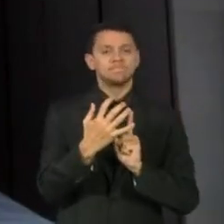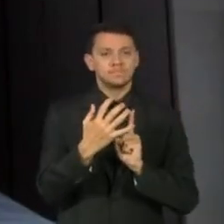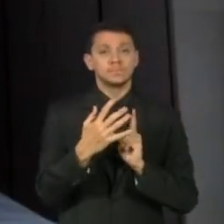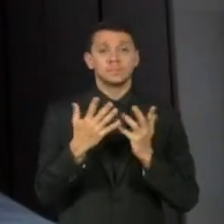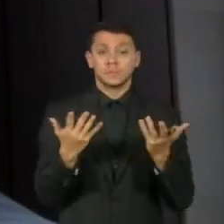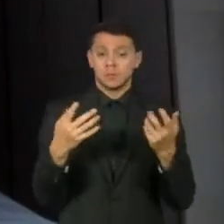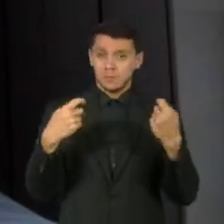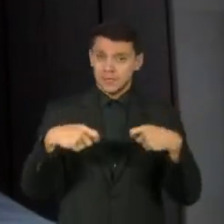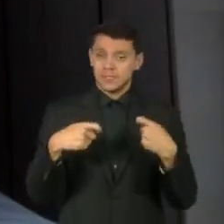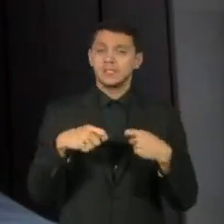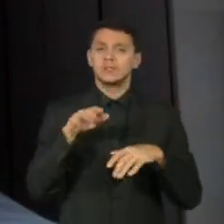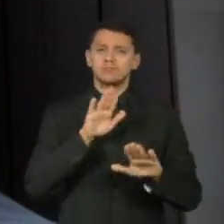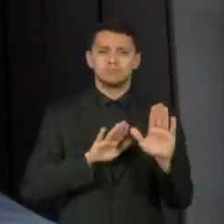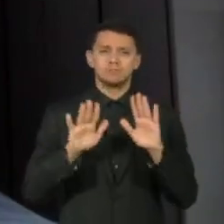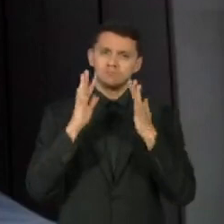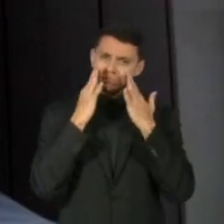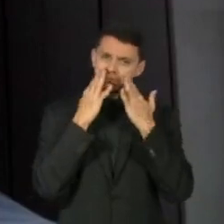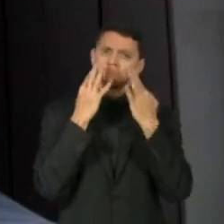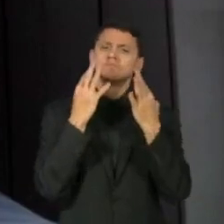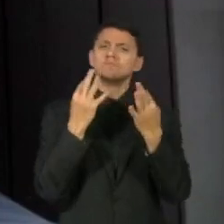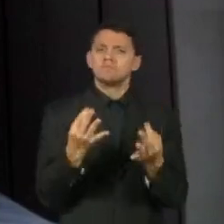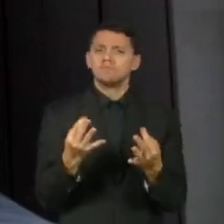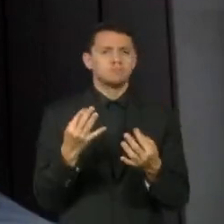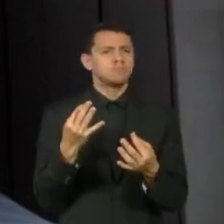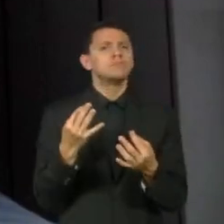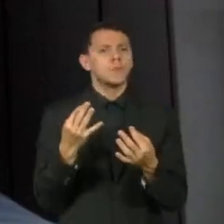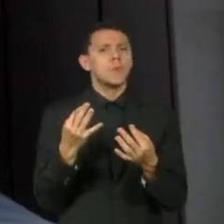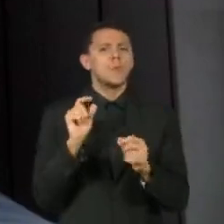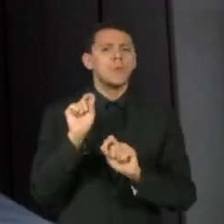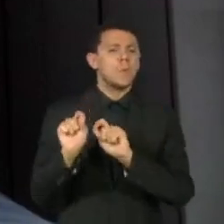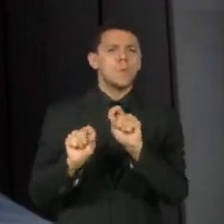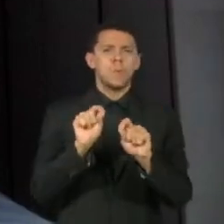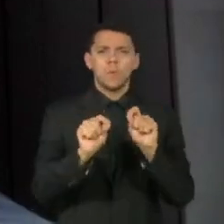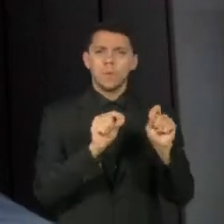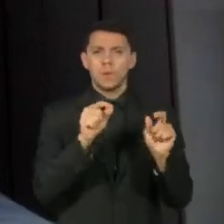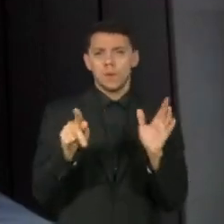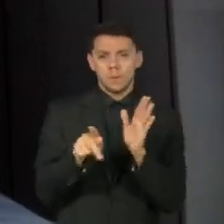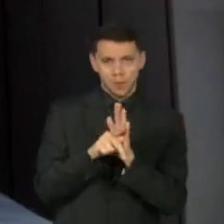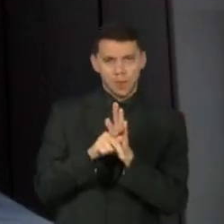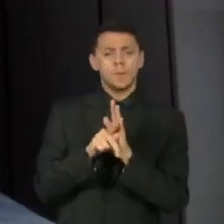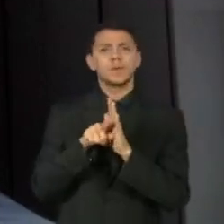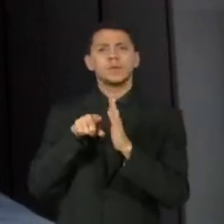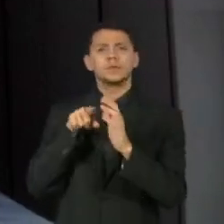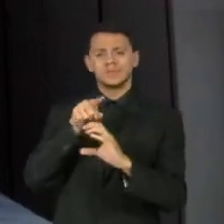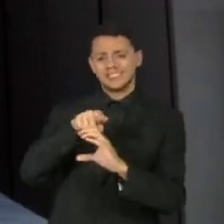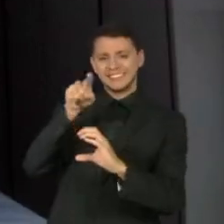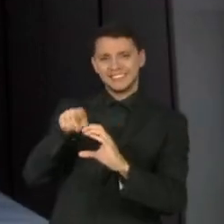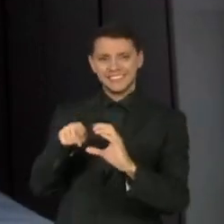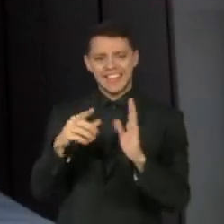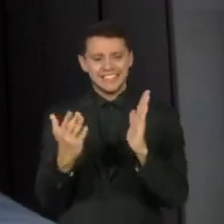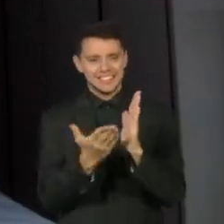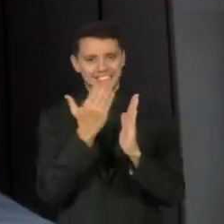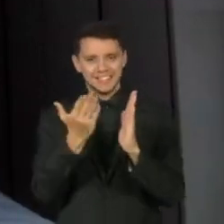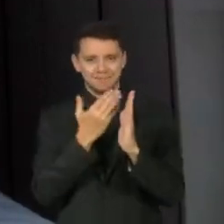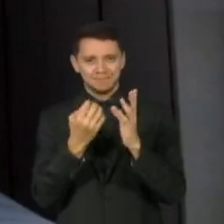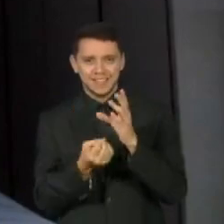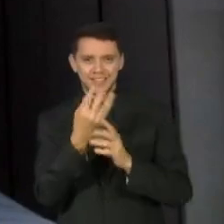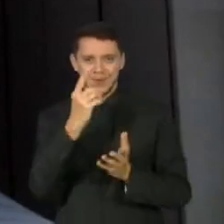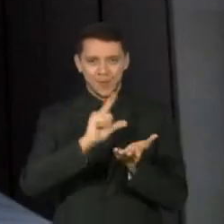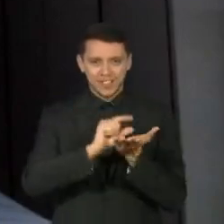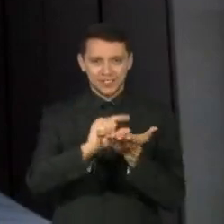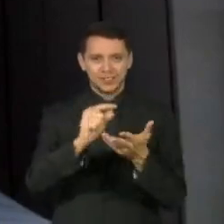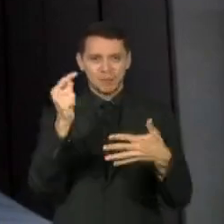atento, porque o que a literatura científica vem mostrando é que, sim, eles podem ter um impacto